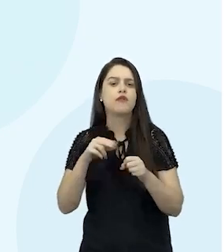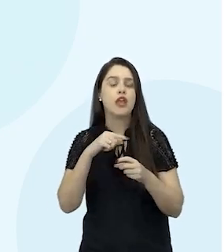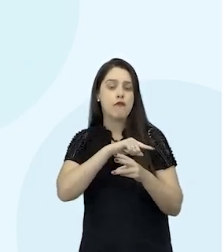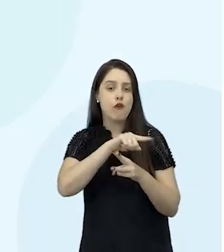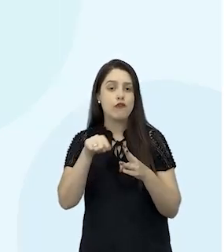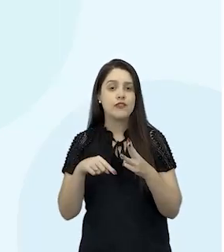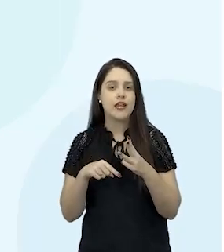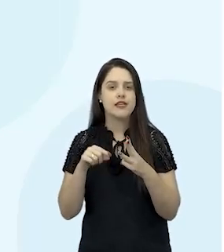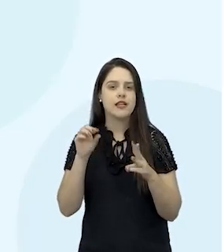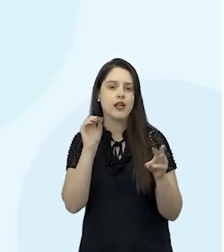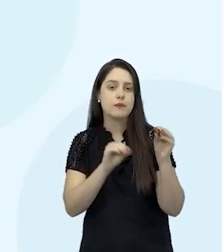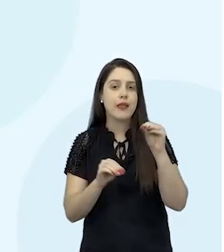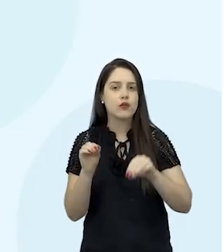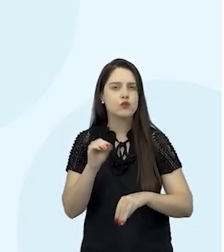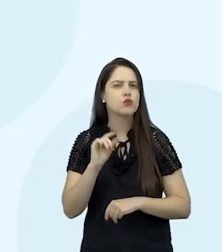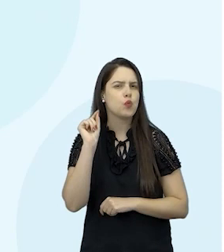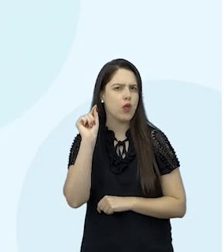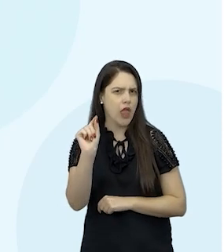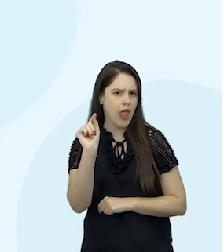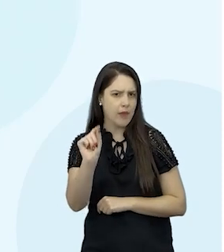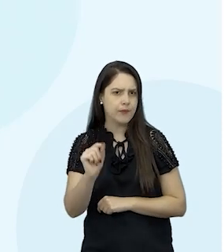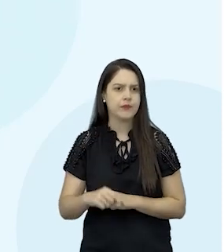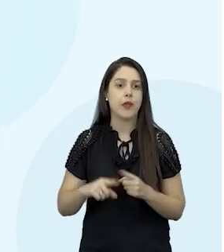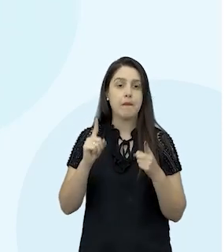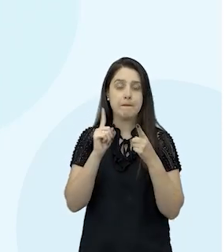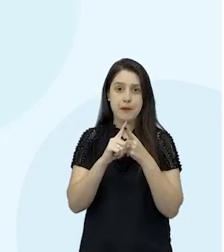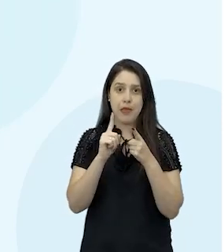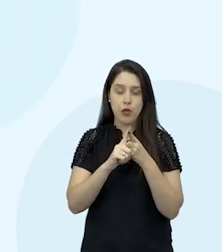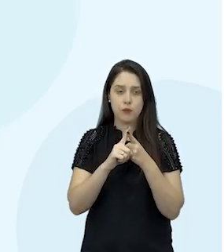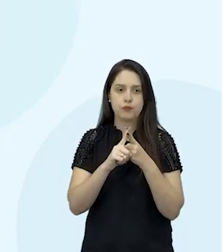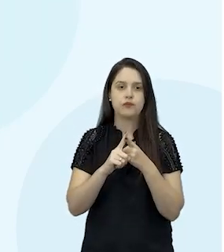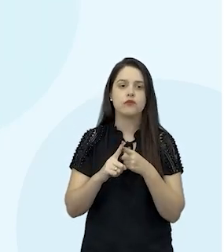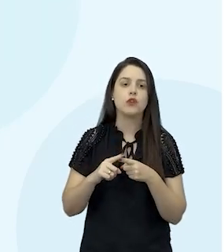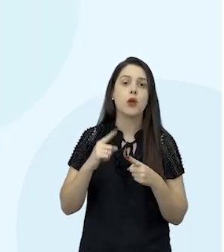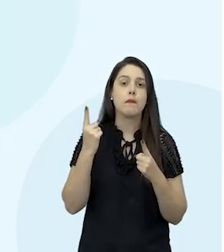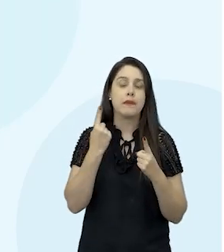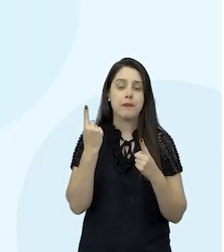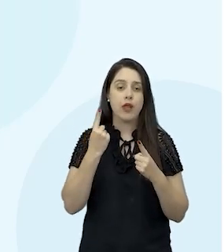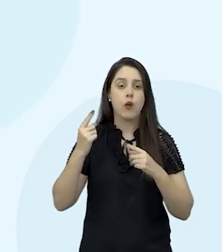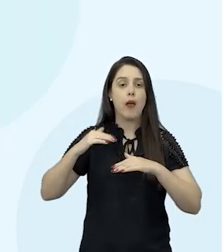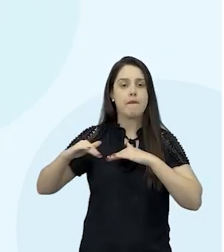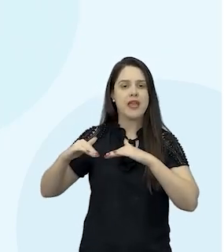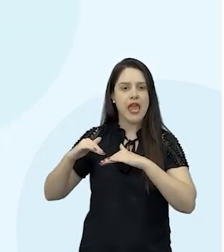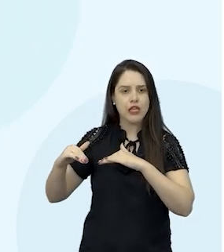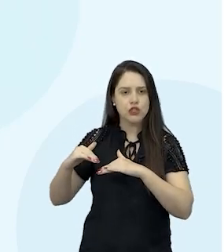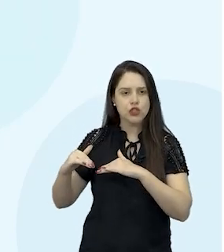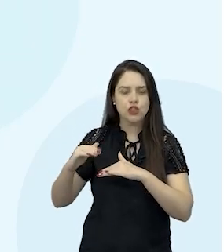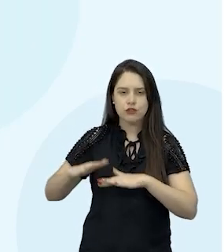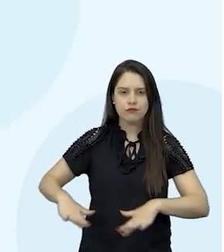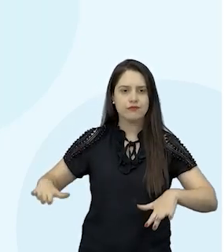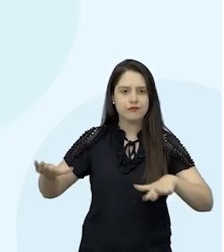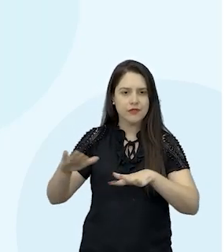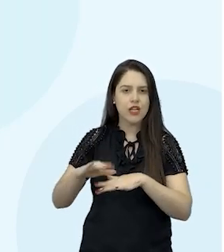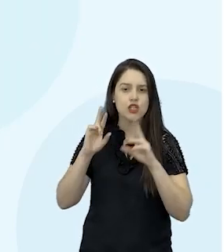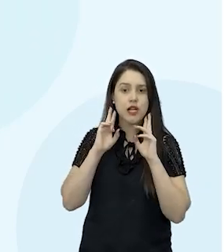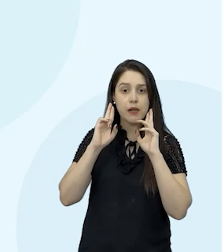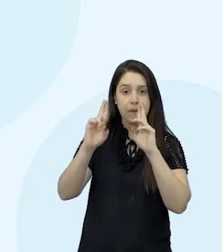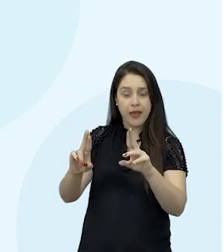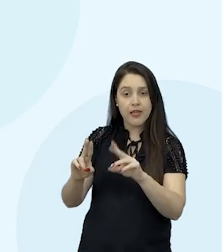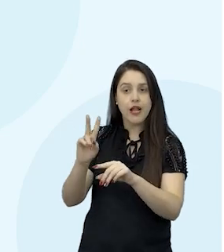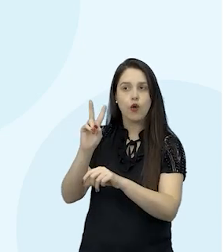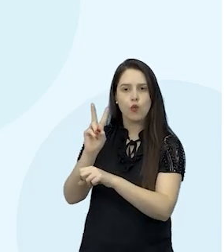envolve os três aspectos. Então, vamos lá. Primeiro, o aspecto do ambiente, que diz respeito à conservação do